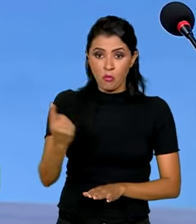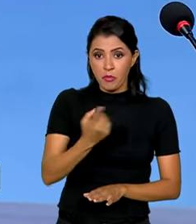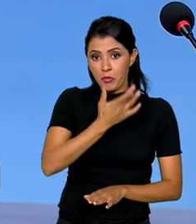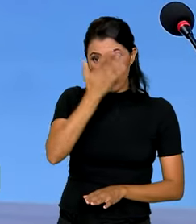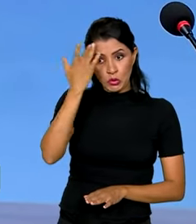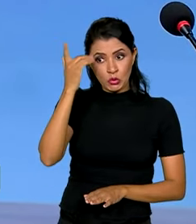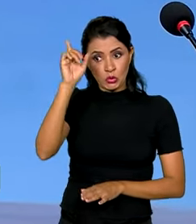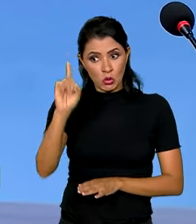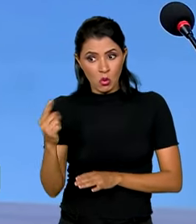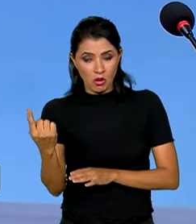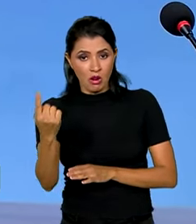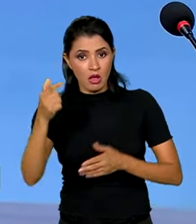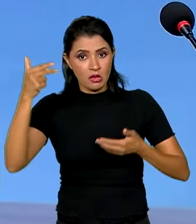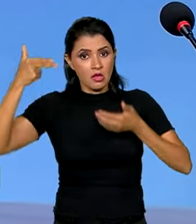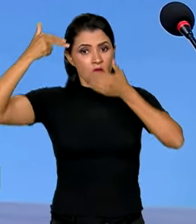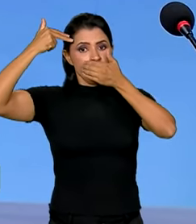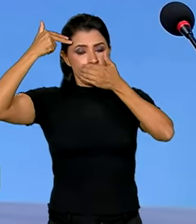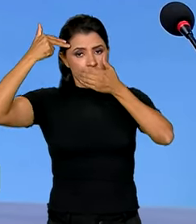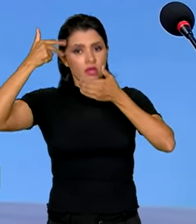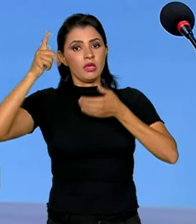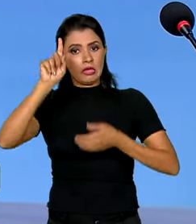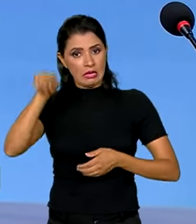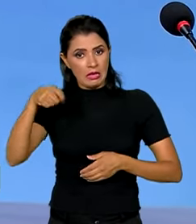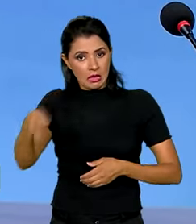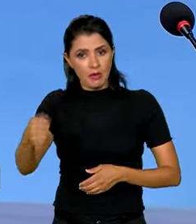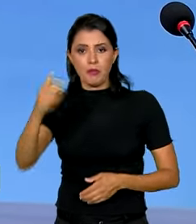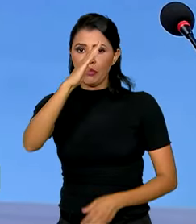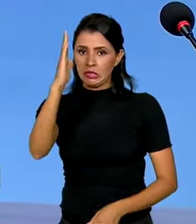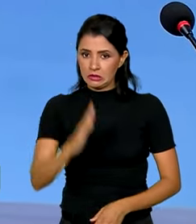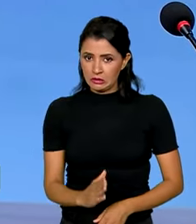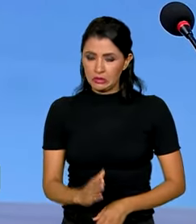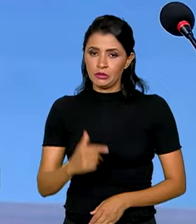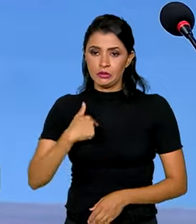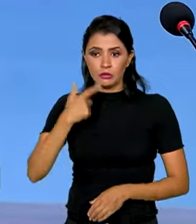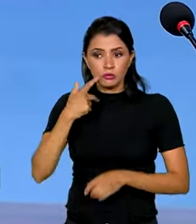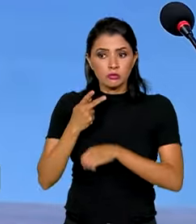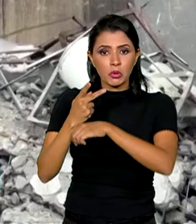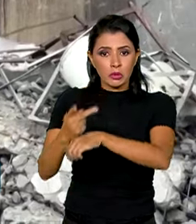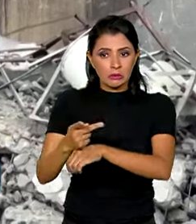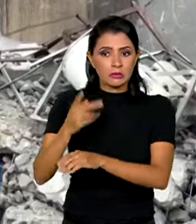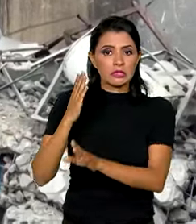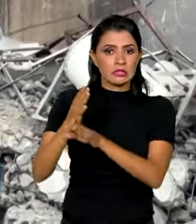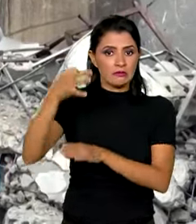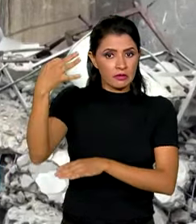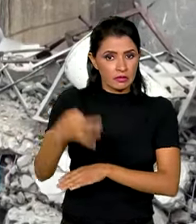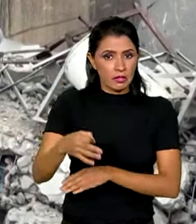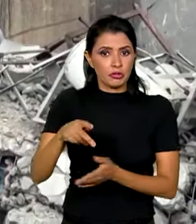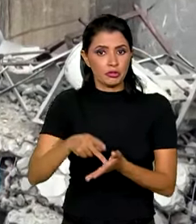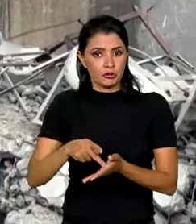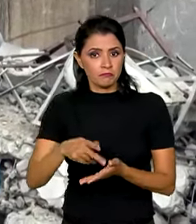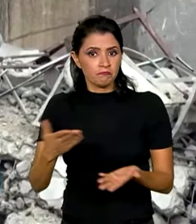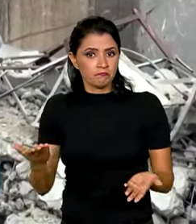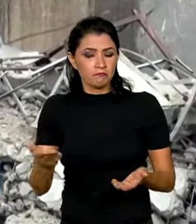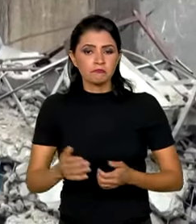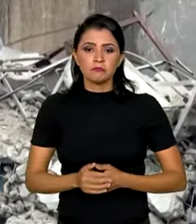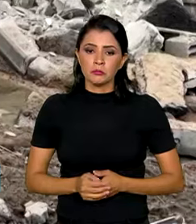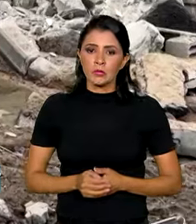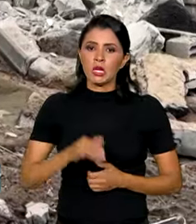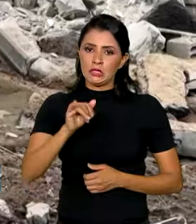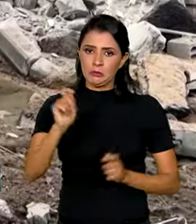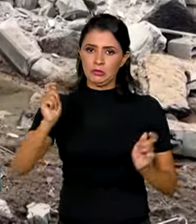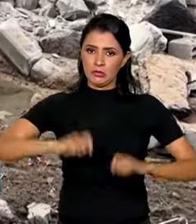entre reféns com nacionalidade brasileira. Estamos buscando essa confirmação. Sobre a possibilidade de